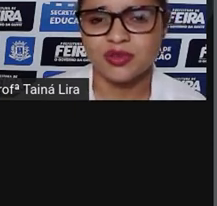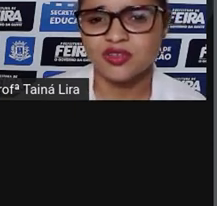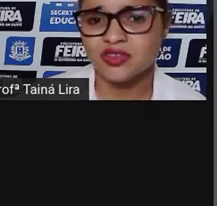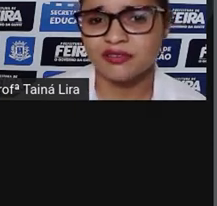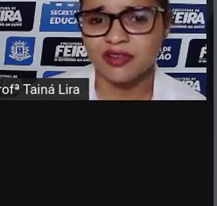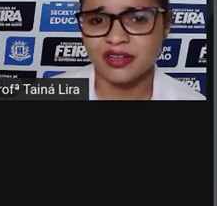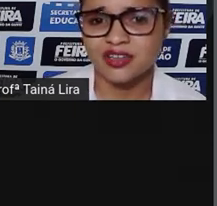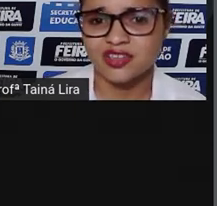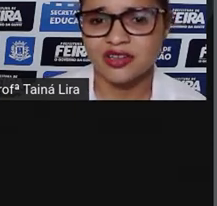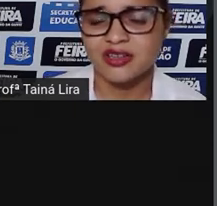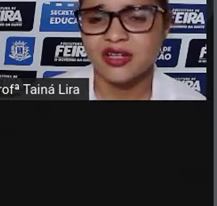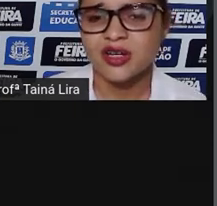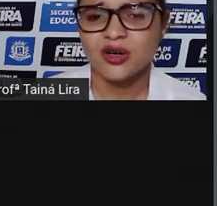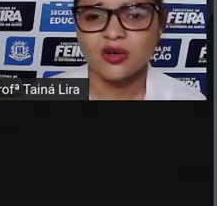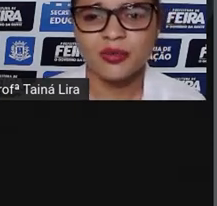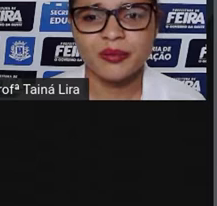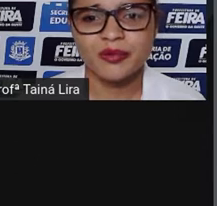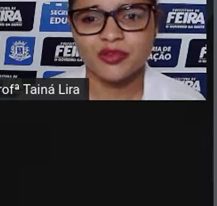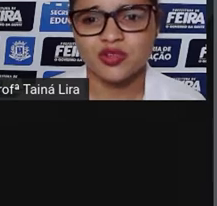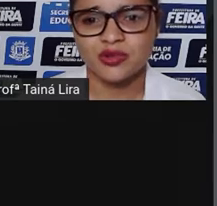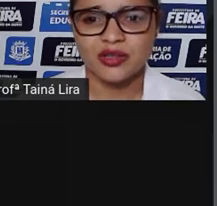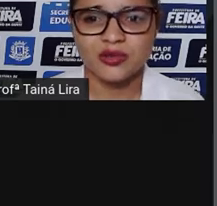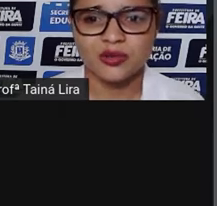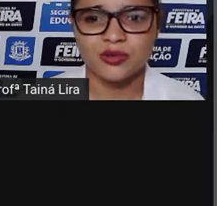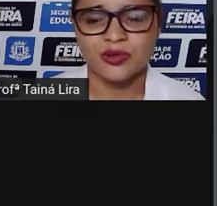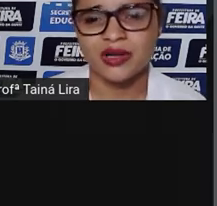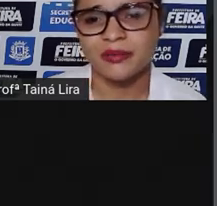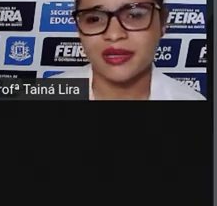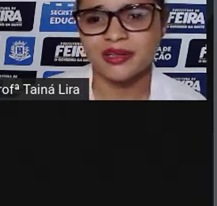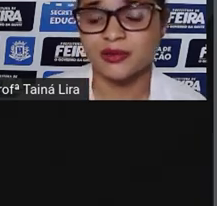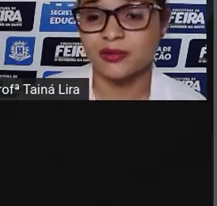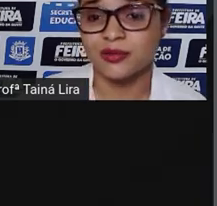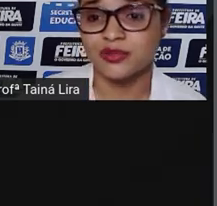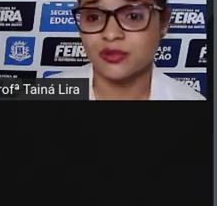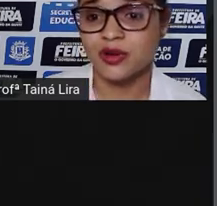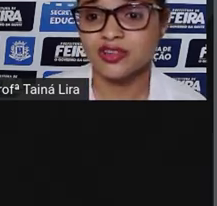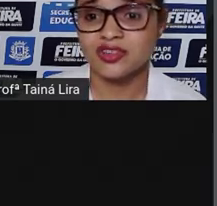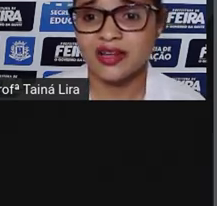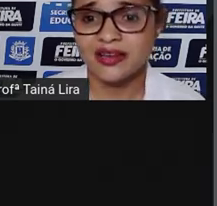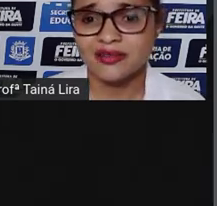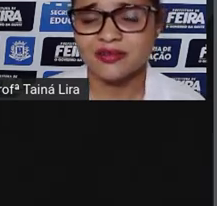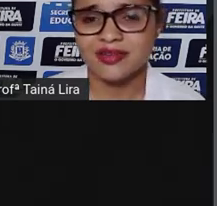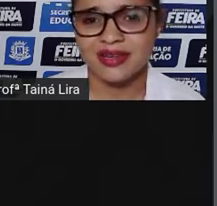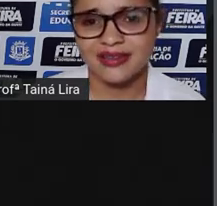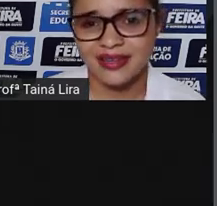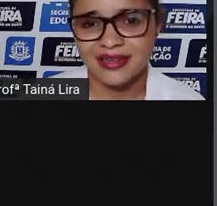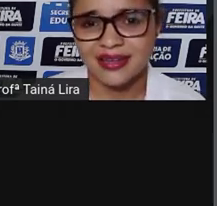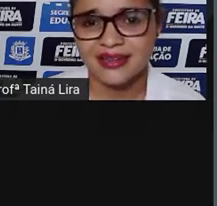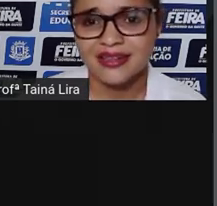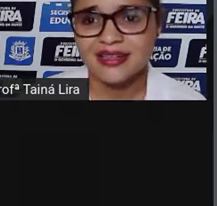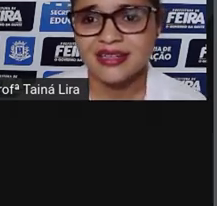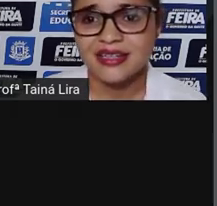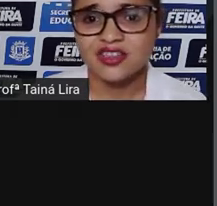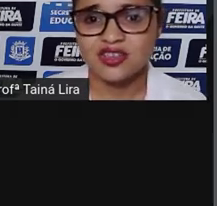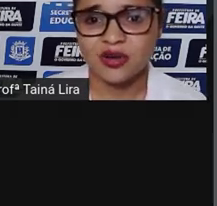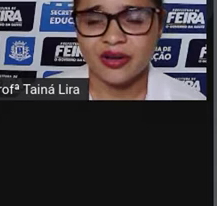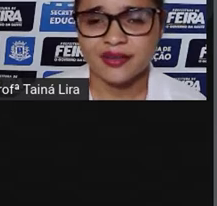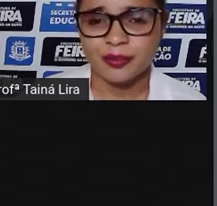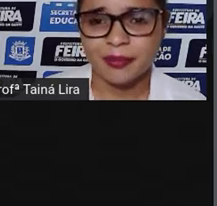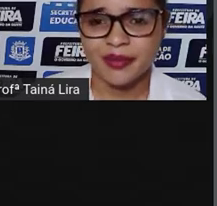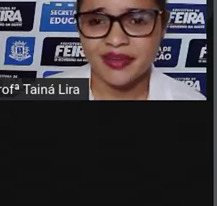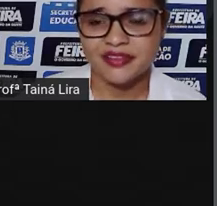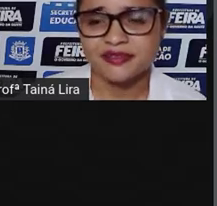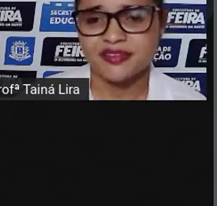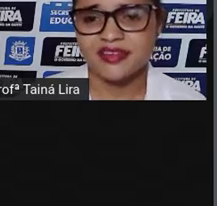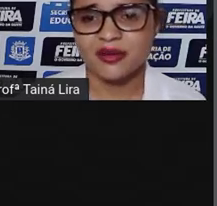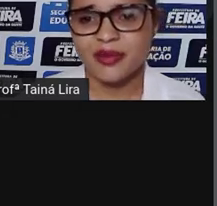outros bichos da floresta. O mamute, o tatu, o camelo e o urso gostaram da ideia de trocar